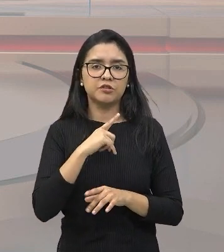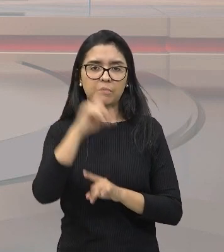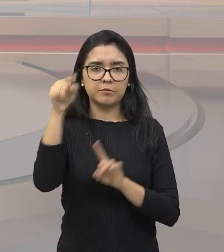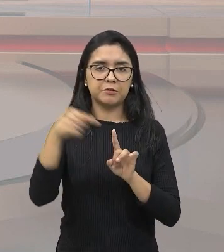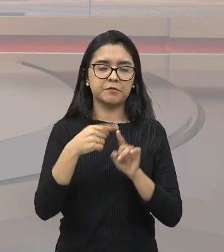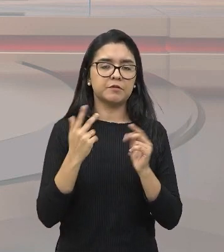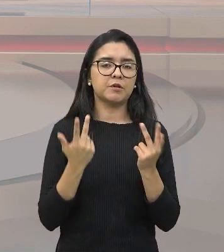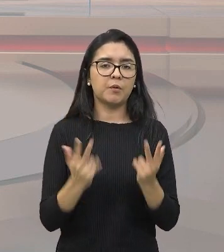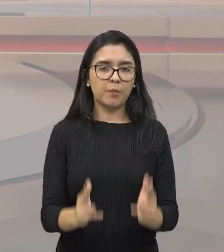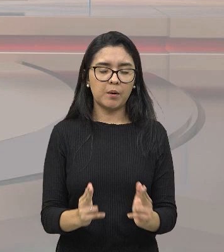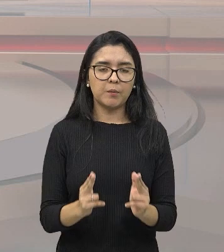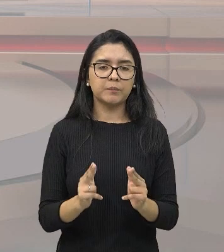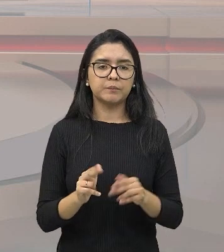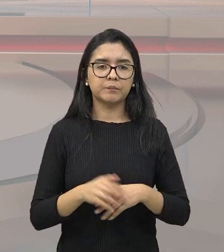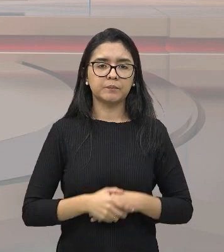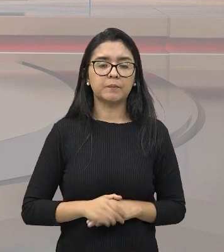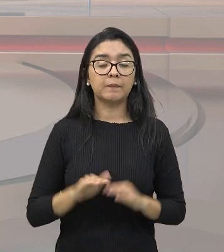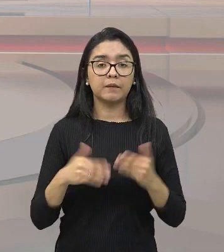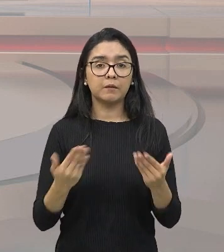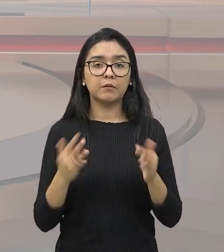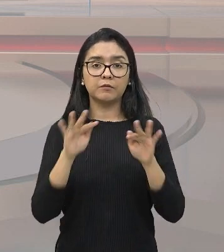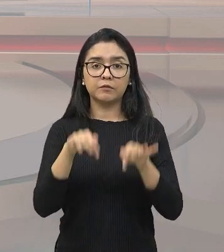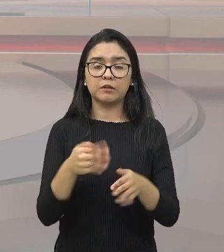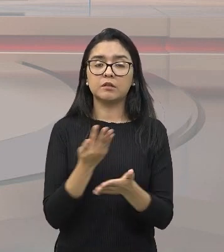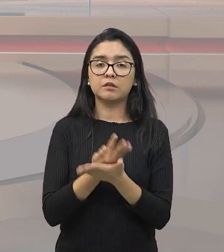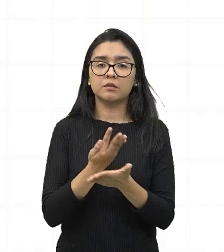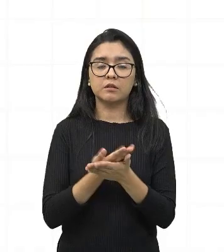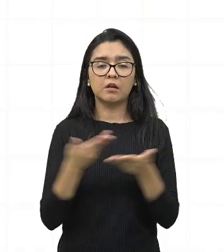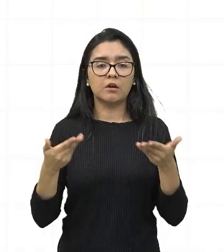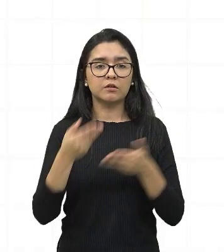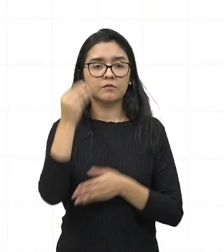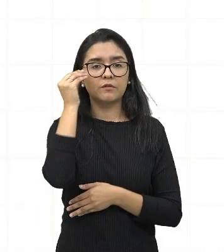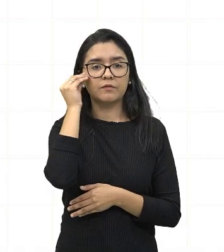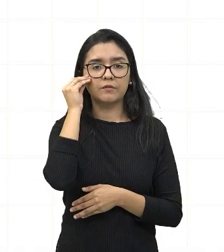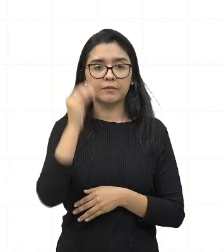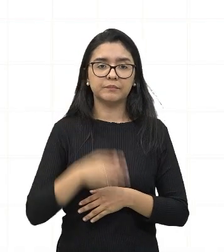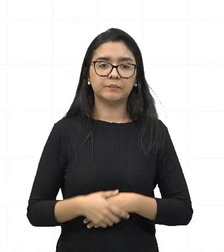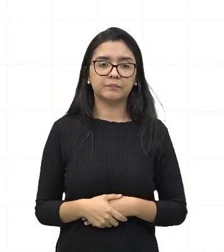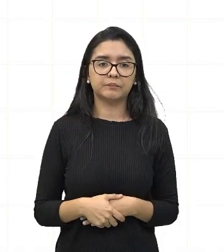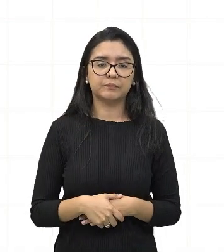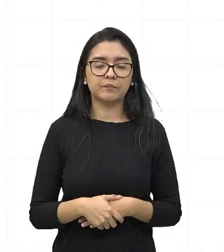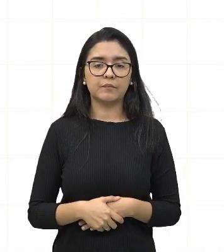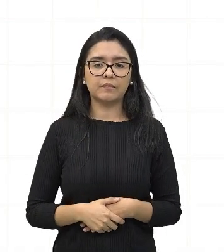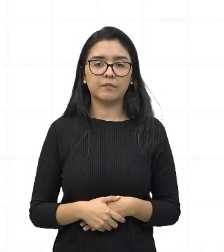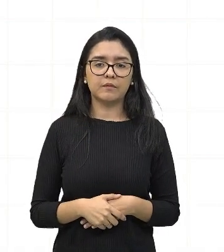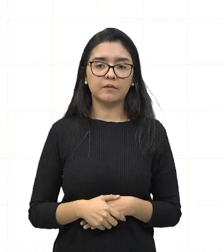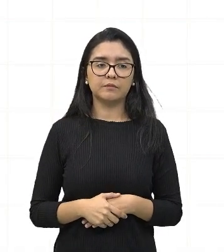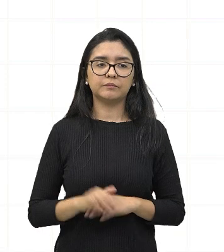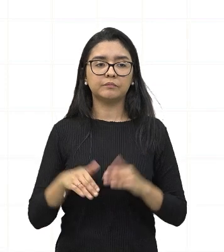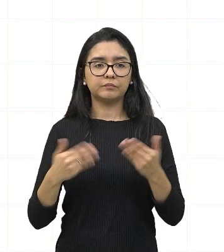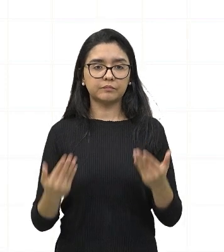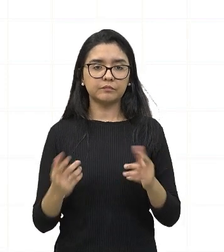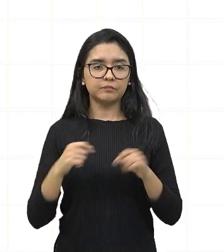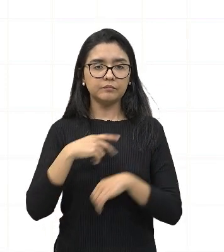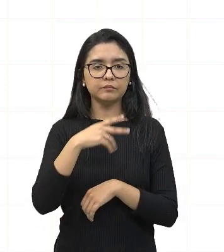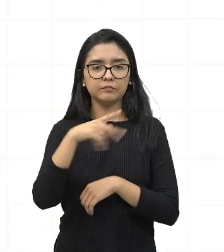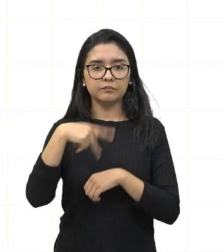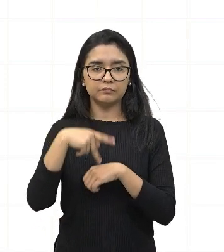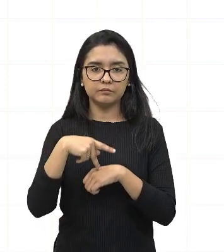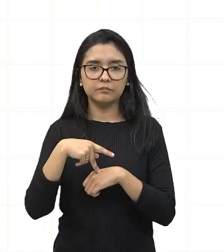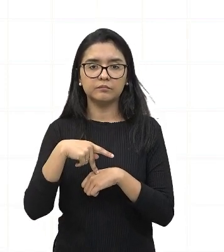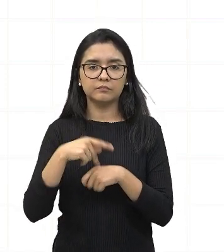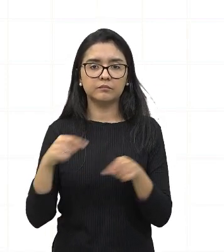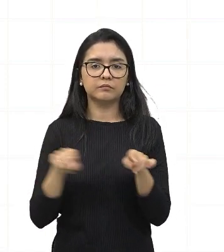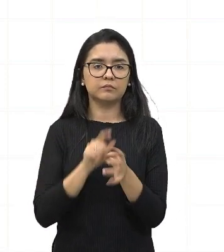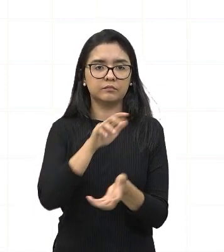ok? E pra gente concluir, o que a gente vai verificar aqui? Vamos ver? Então, o nacionalismo e